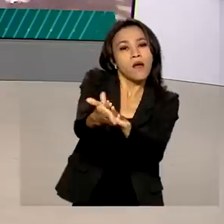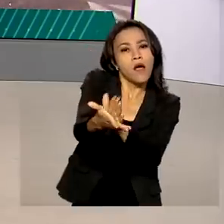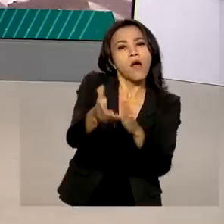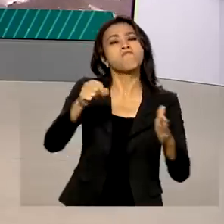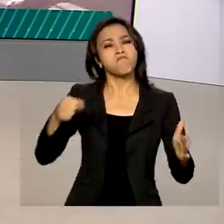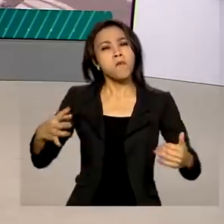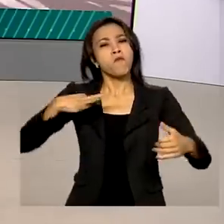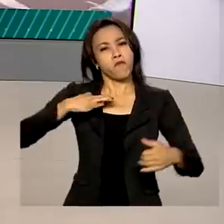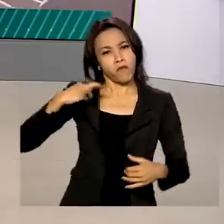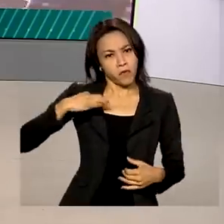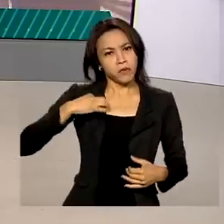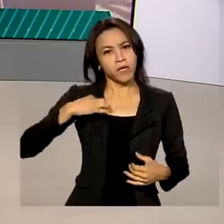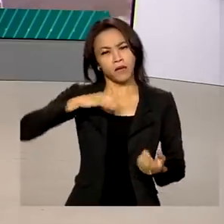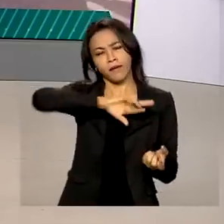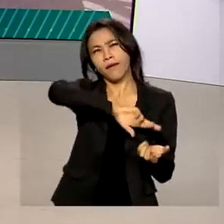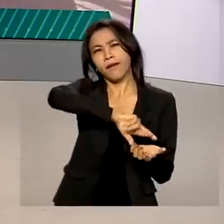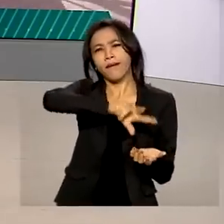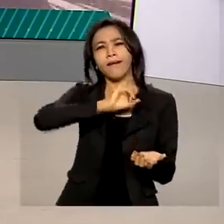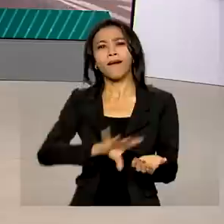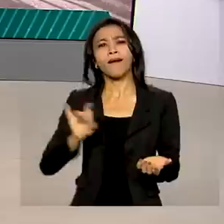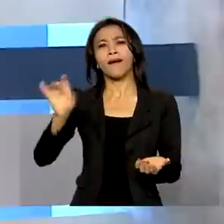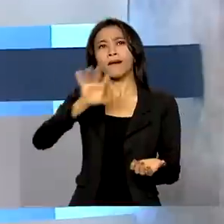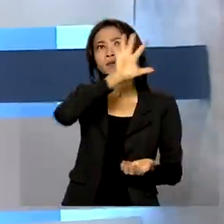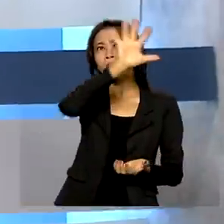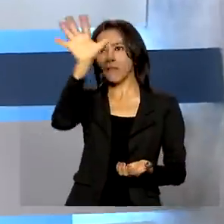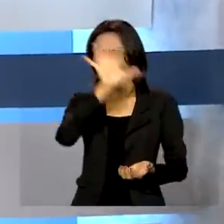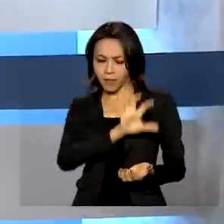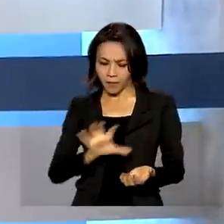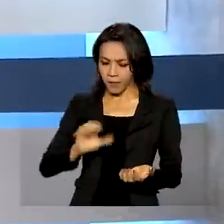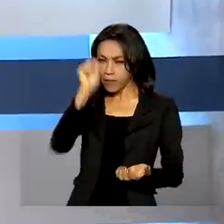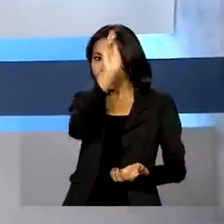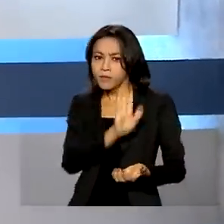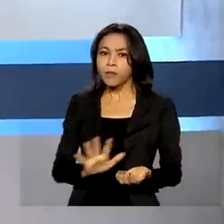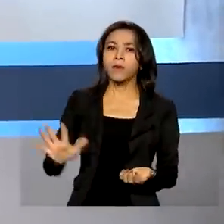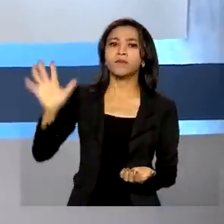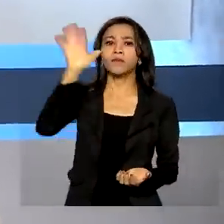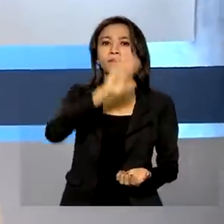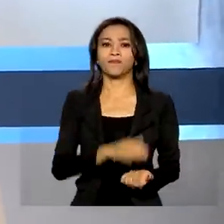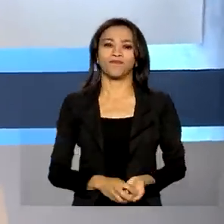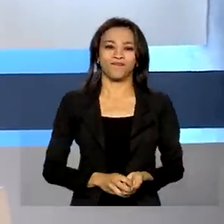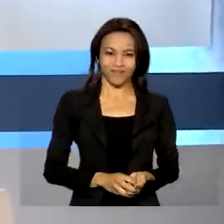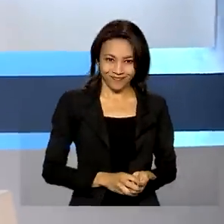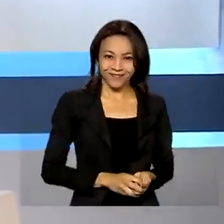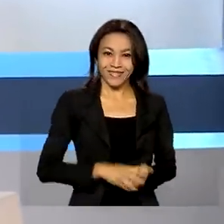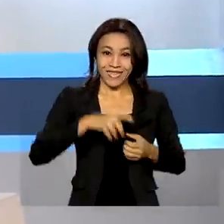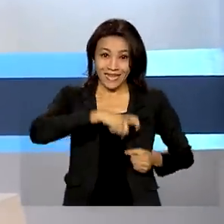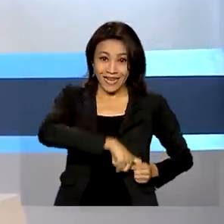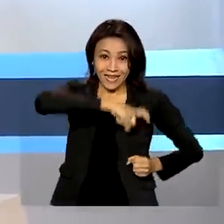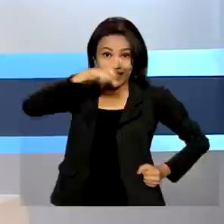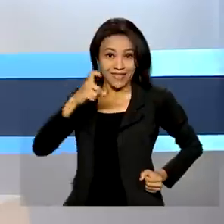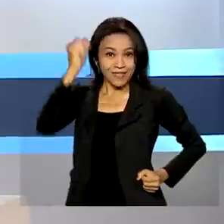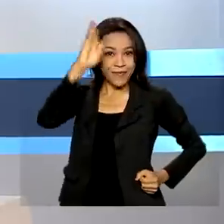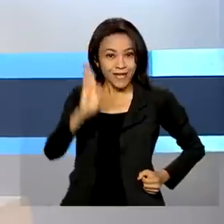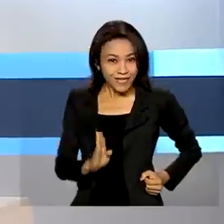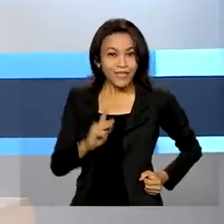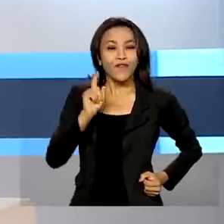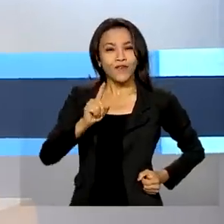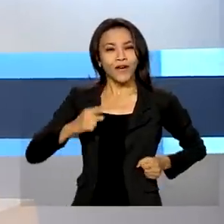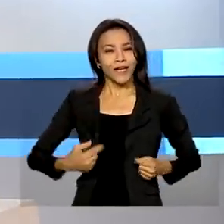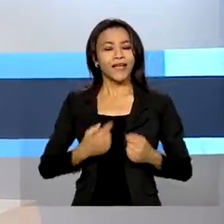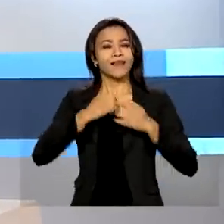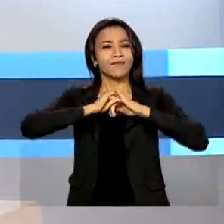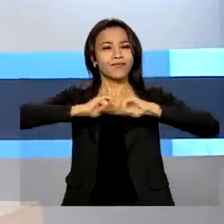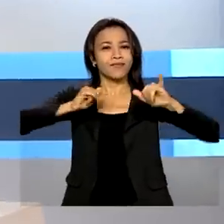voluntariado em cada região do país. A independência do Brasil foi declarada em São Paulo às